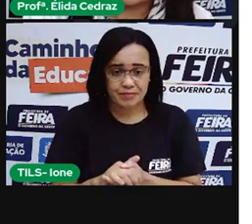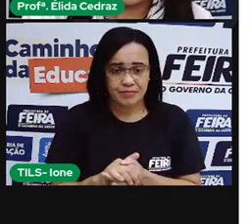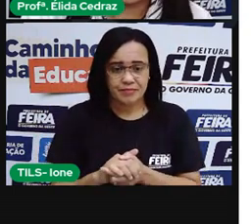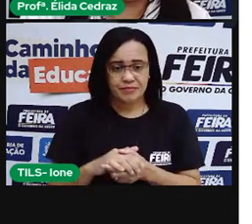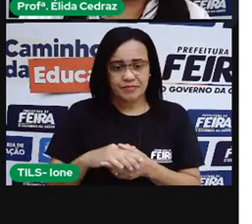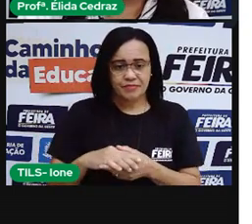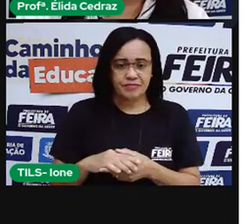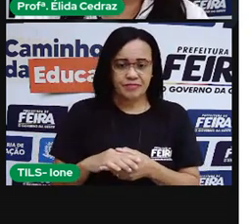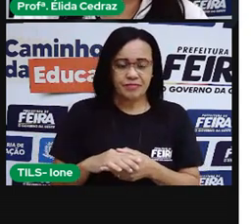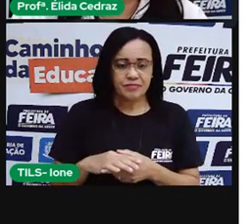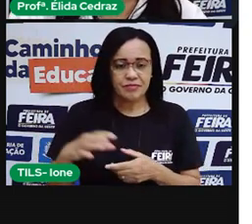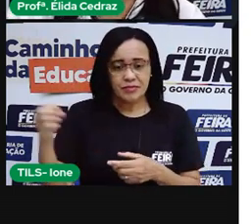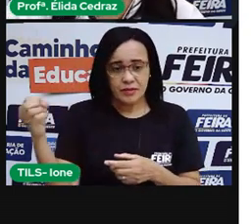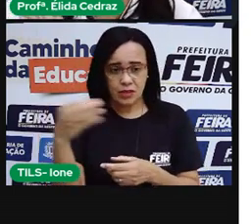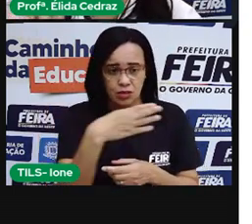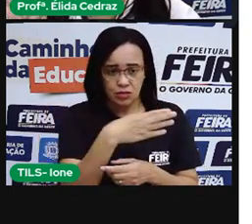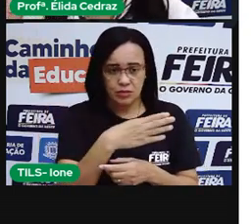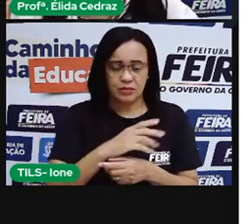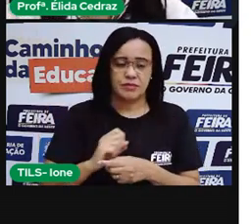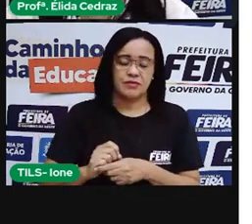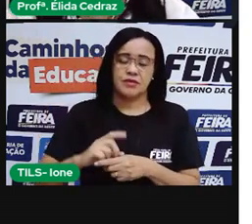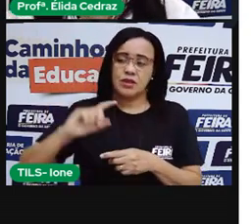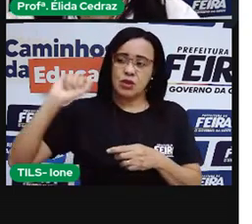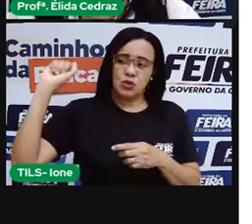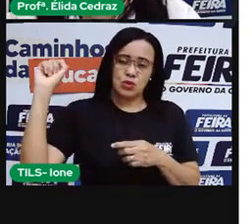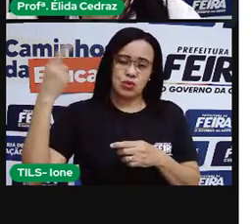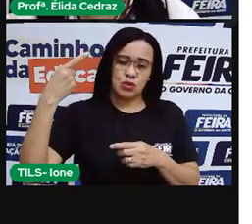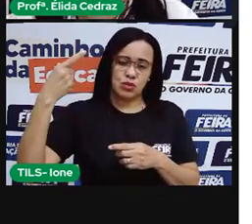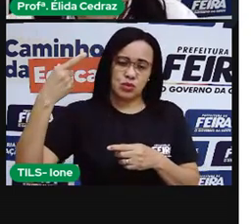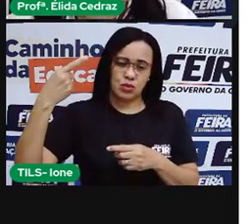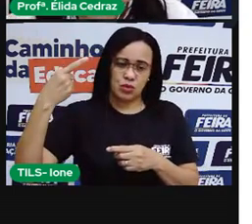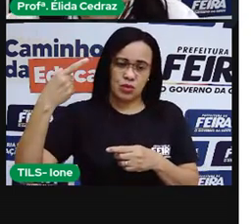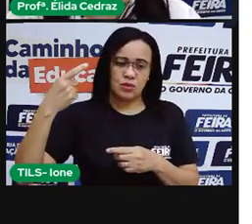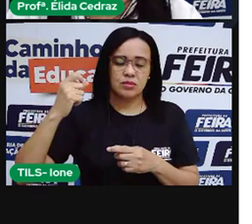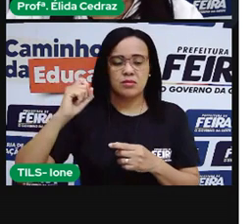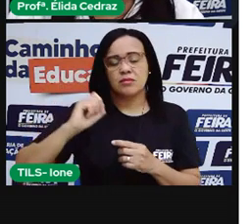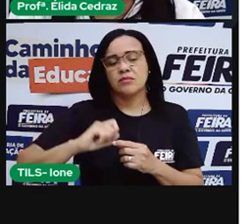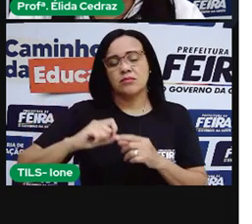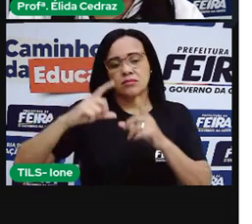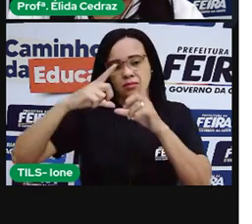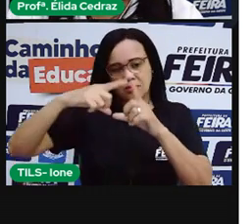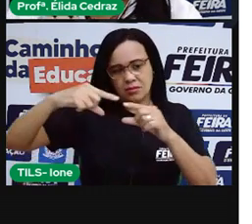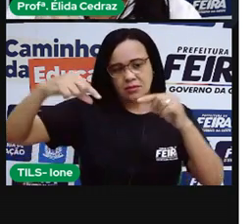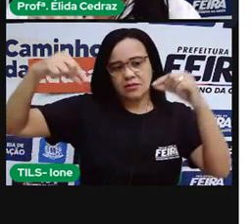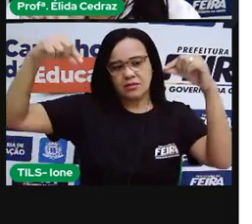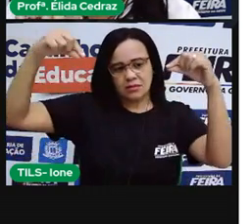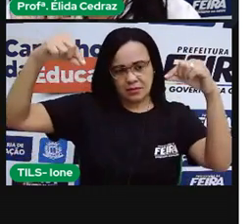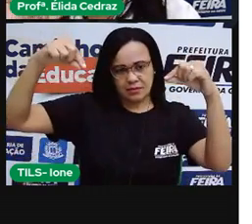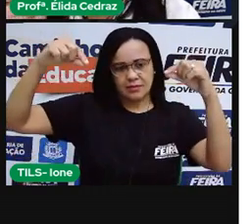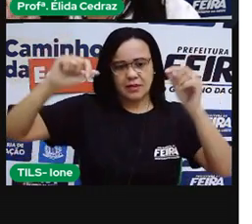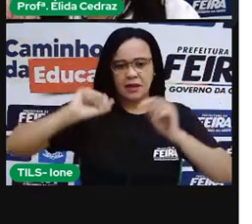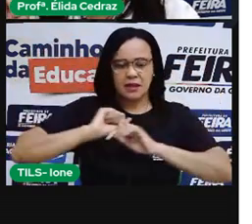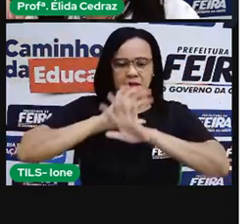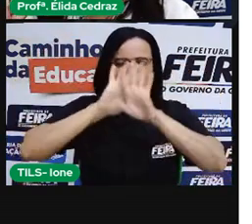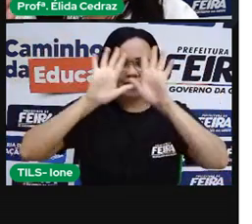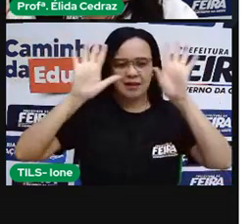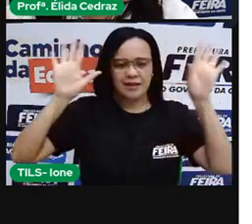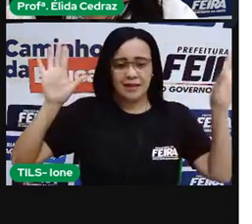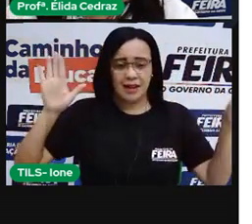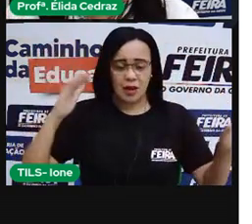nova, é hora do Sol começar a iluminar a Lua e a claridade vai